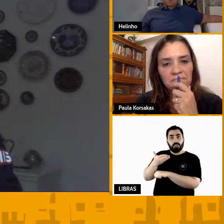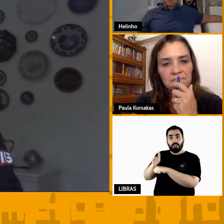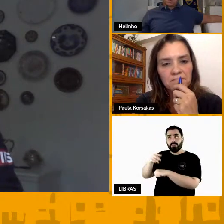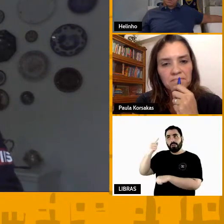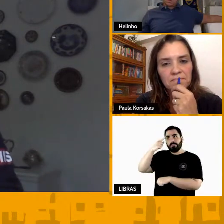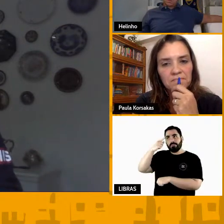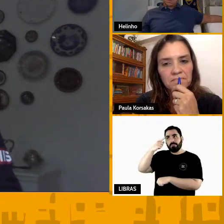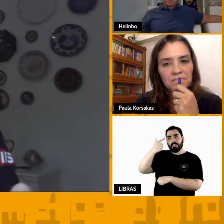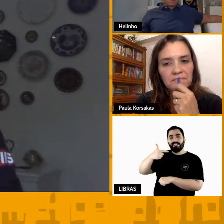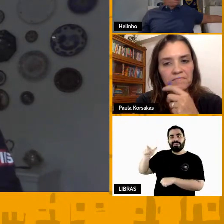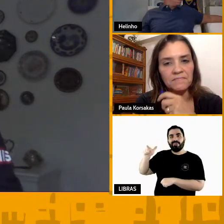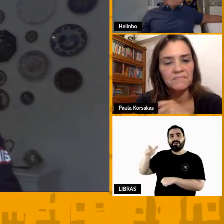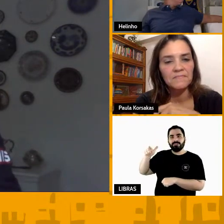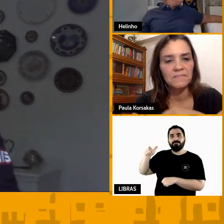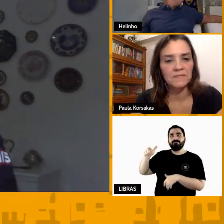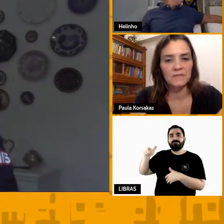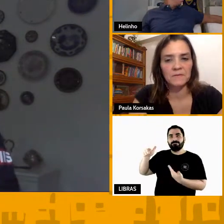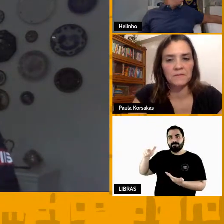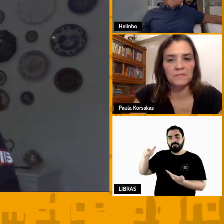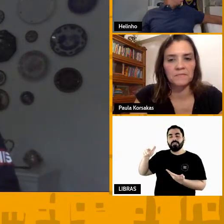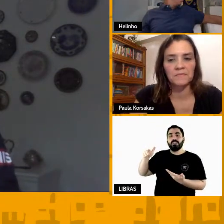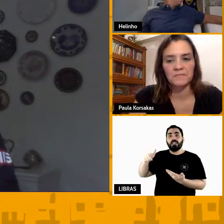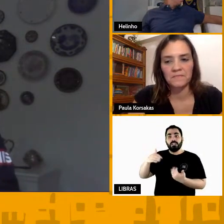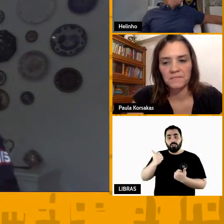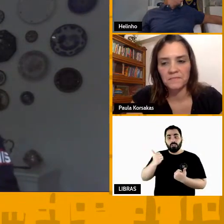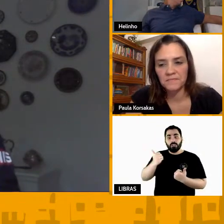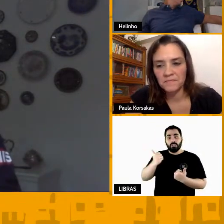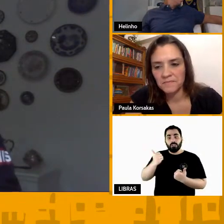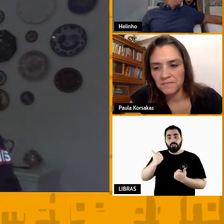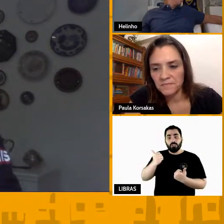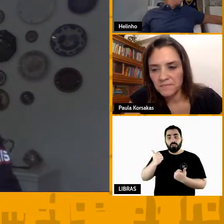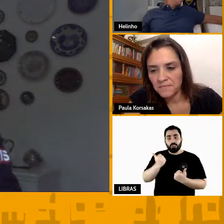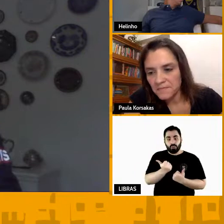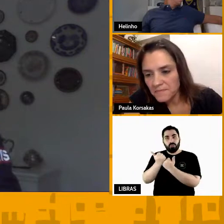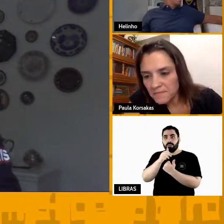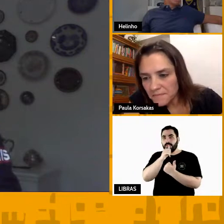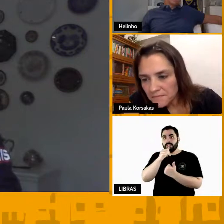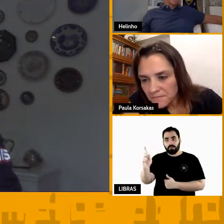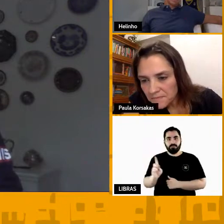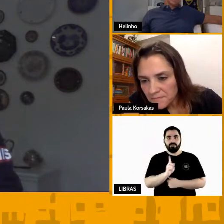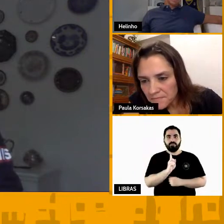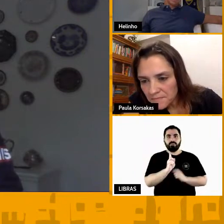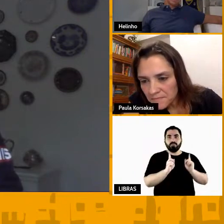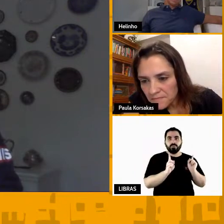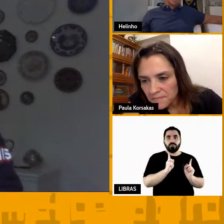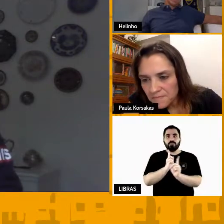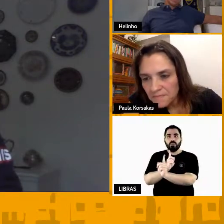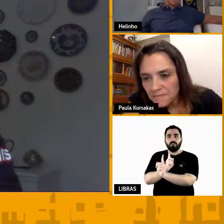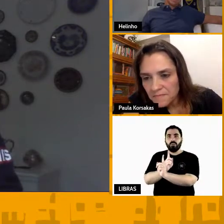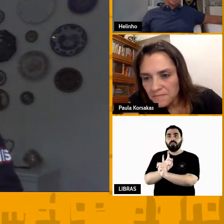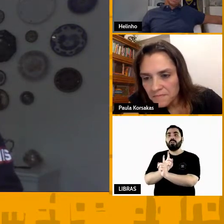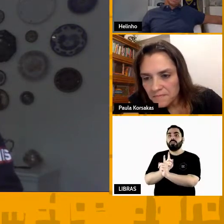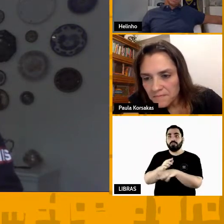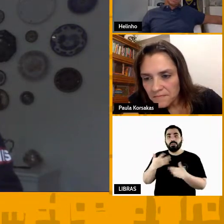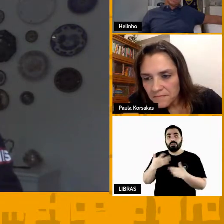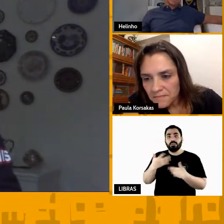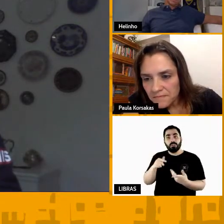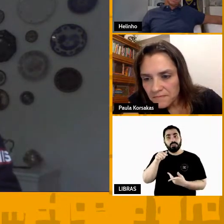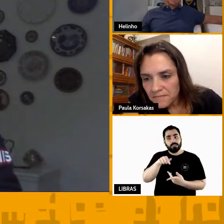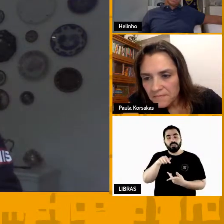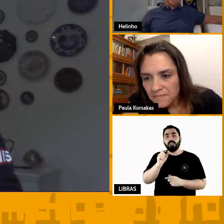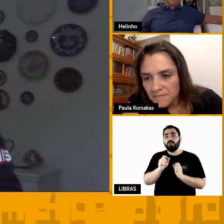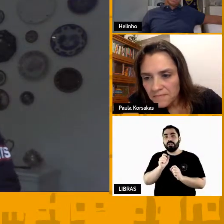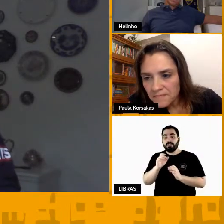no treino já, daquela substituição que você faz naturalmente ali durante o treinamento, você já prepara